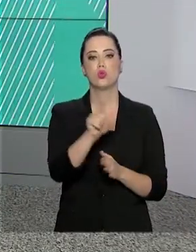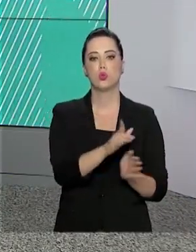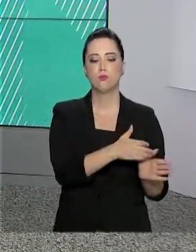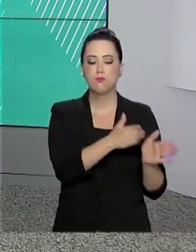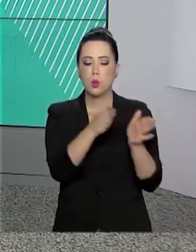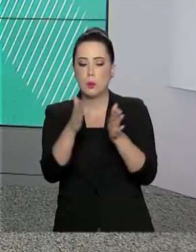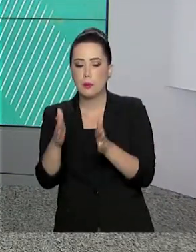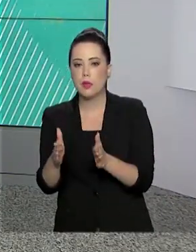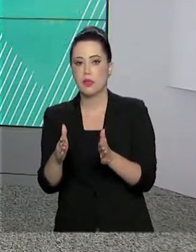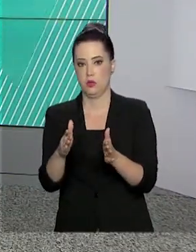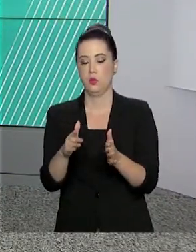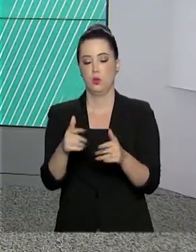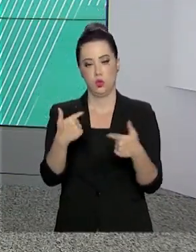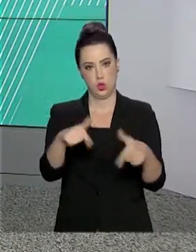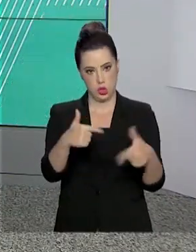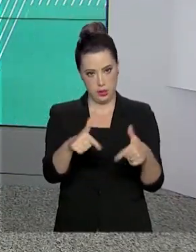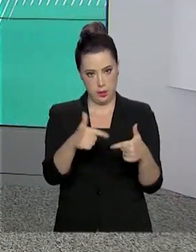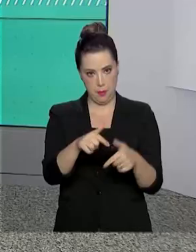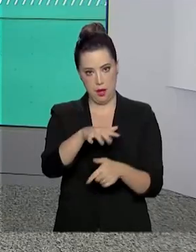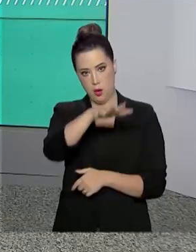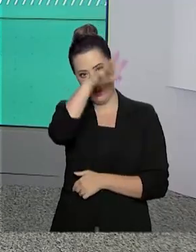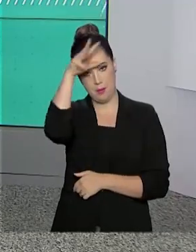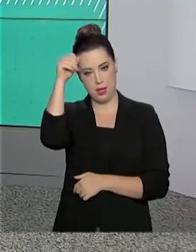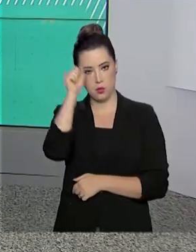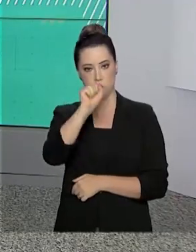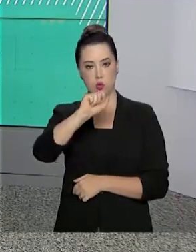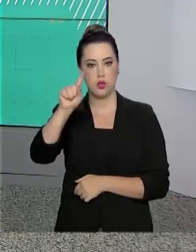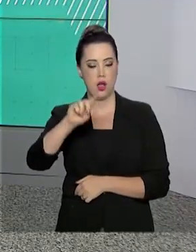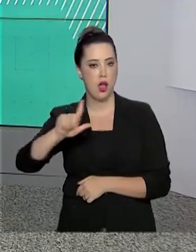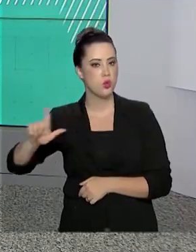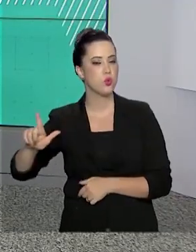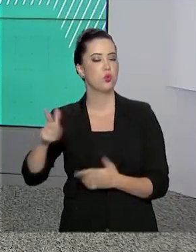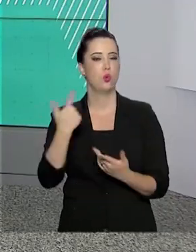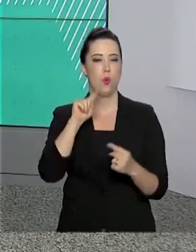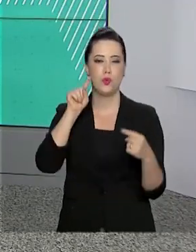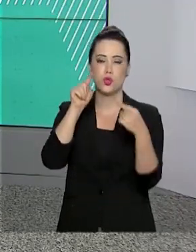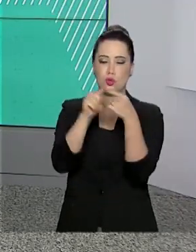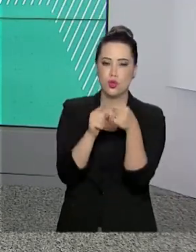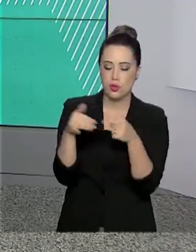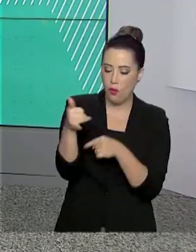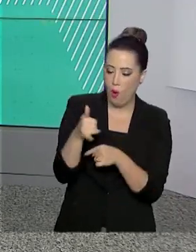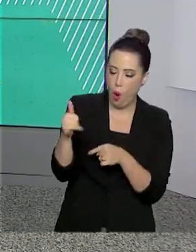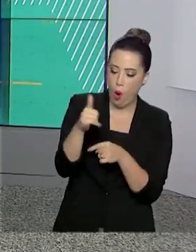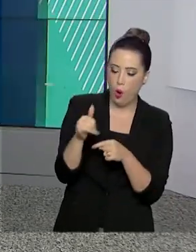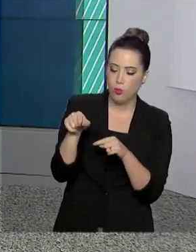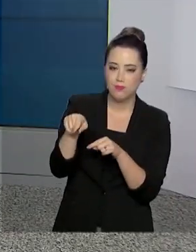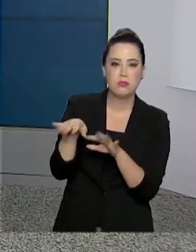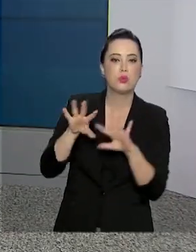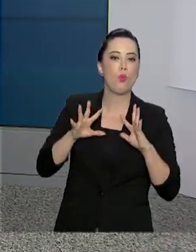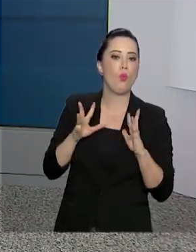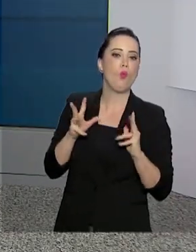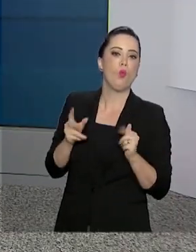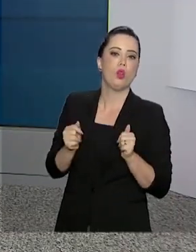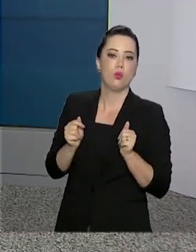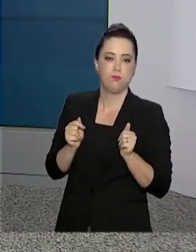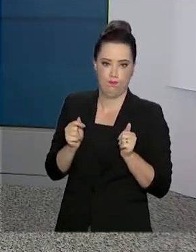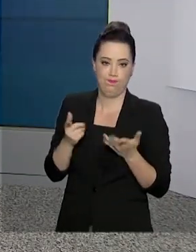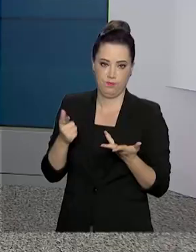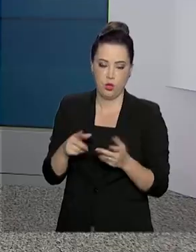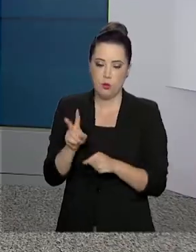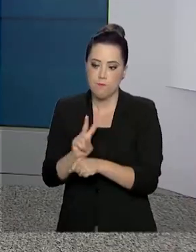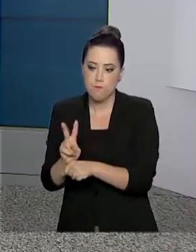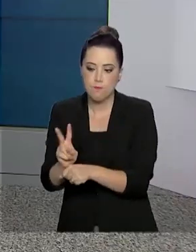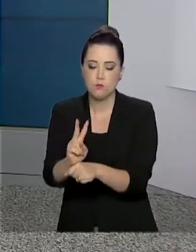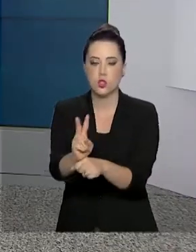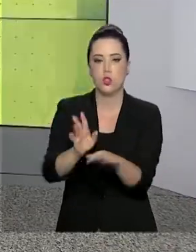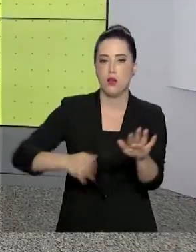da Operação Amazônia Azul, que tem como objetivo retirar os resíduos de óleo das praias do Nordeste e monitorar a região. O anúncio foi feito